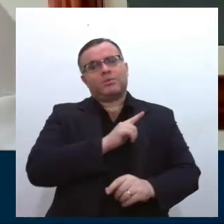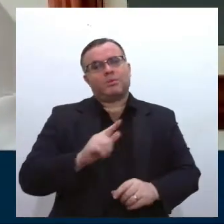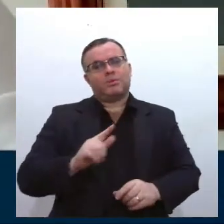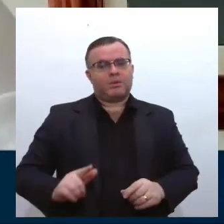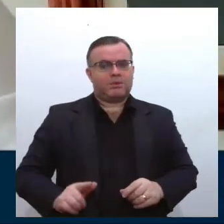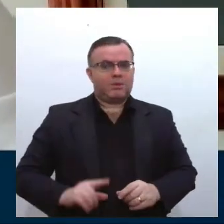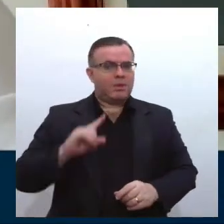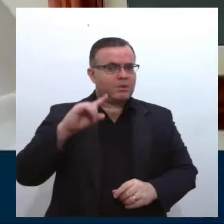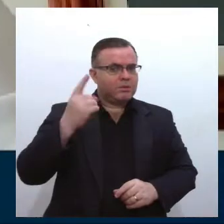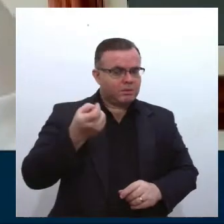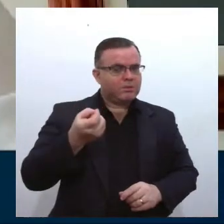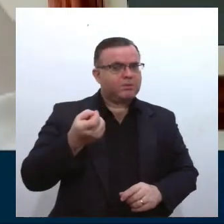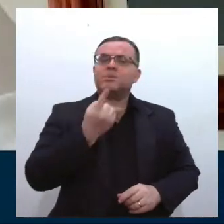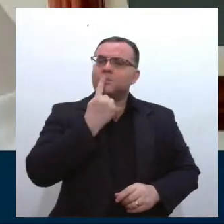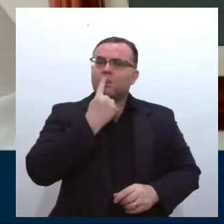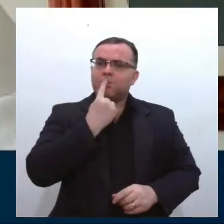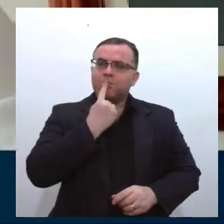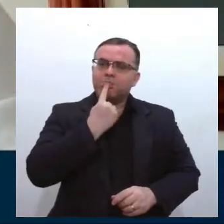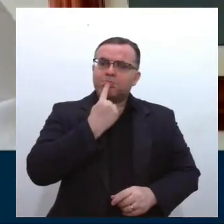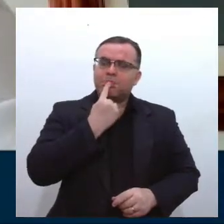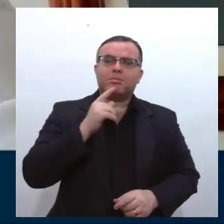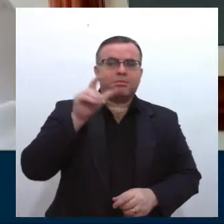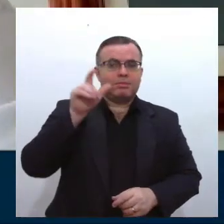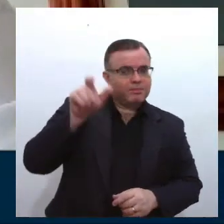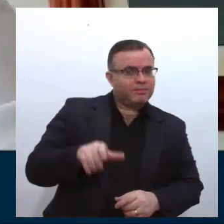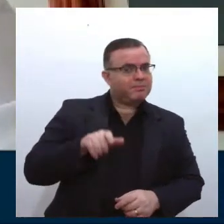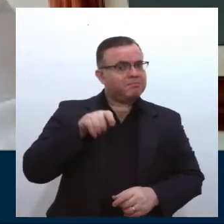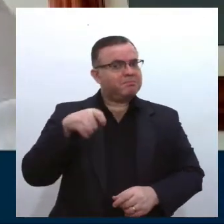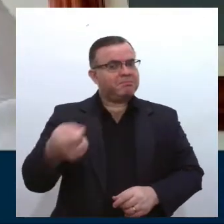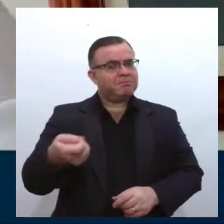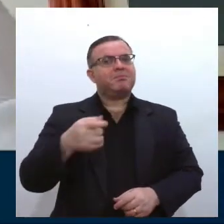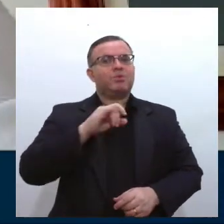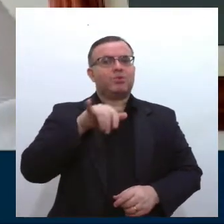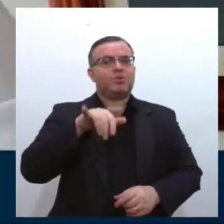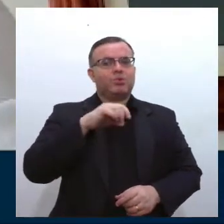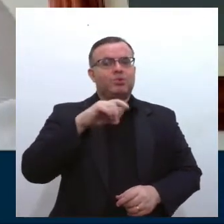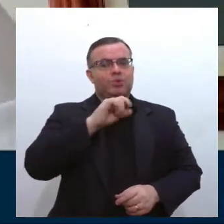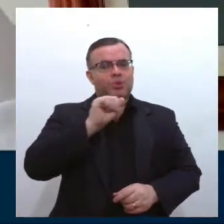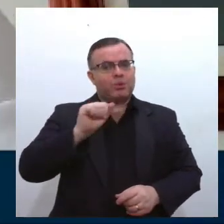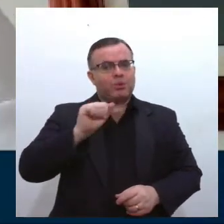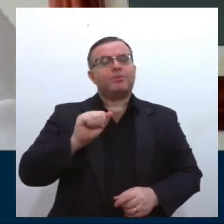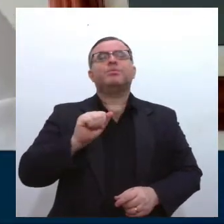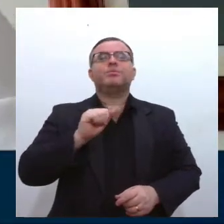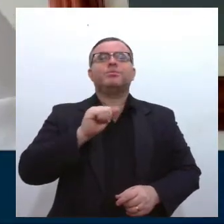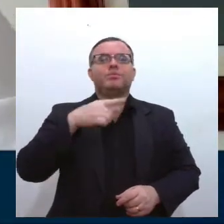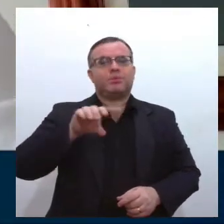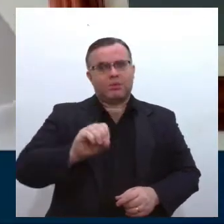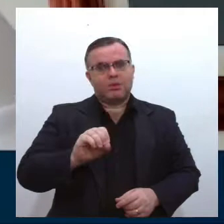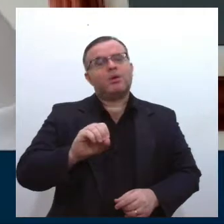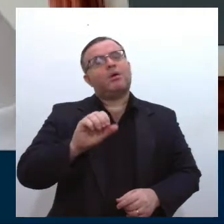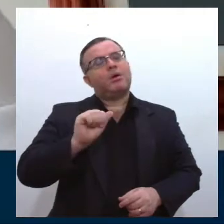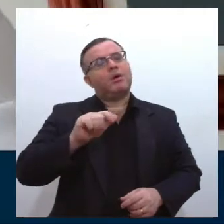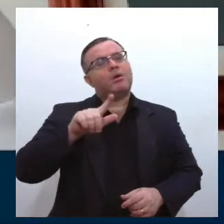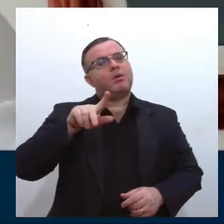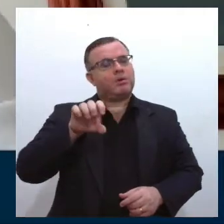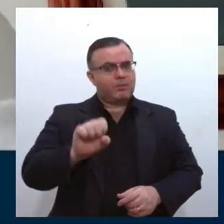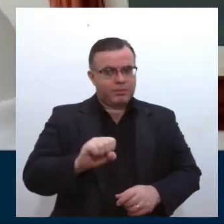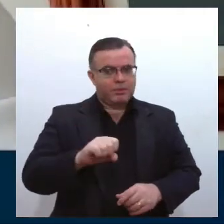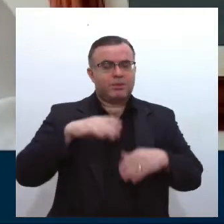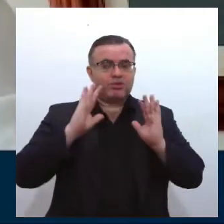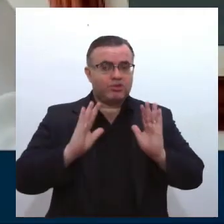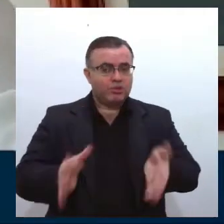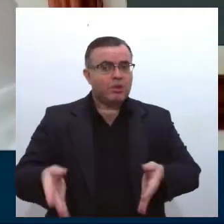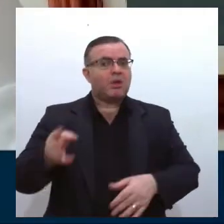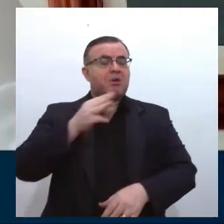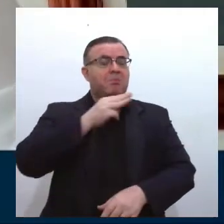ex-governador João Alves Filho. Esse homem que governou o nosso estado por três vezes, prefeito por duas vezes, foi ministro.